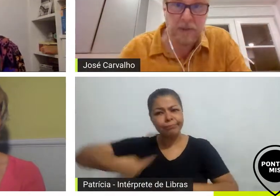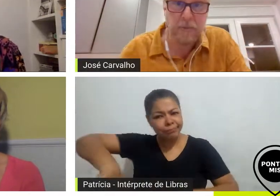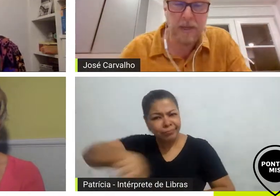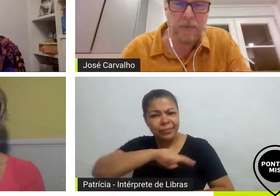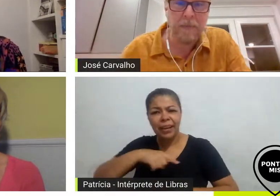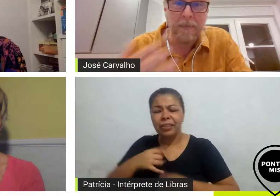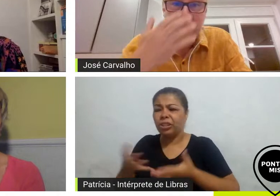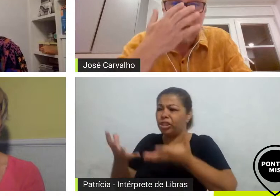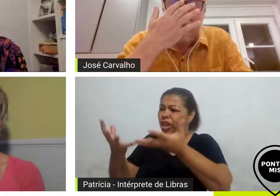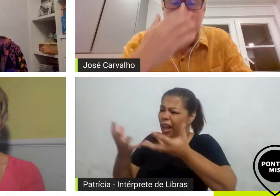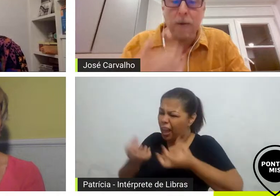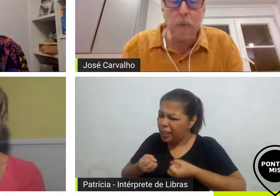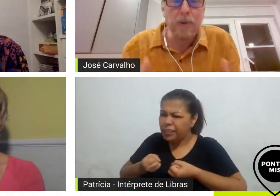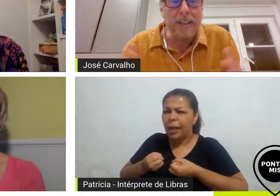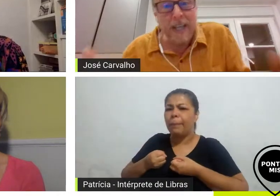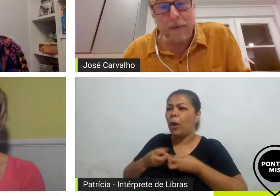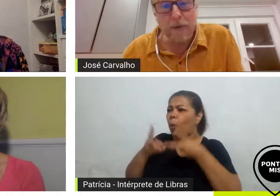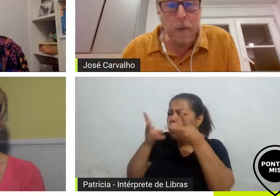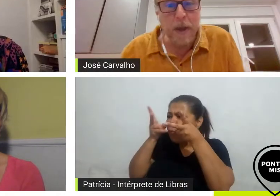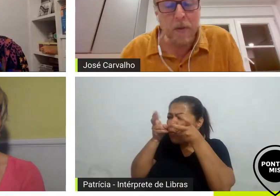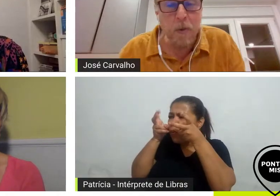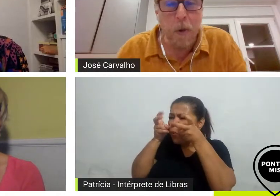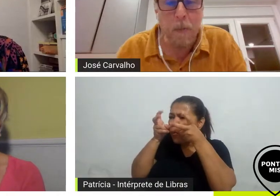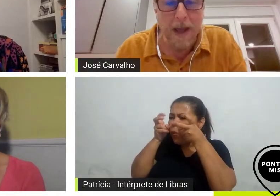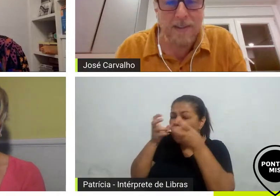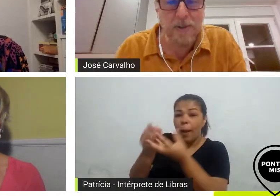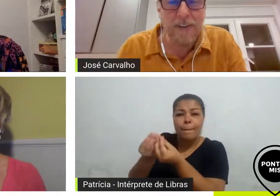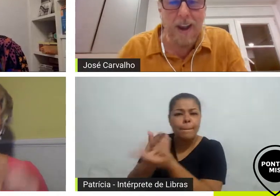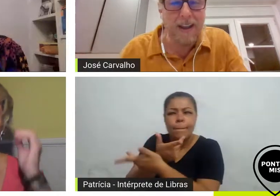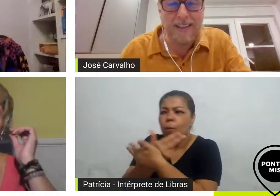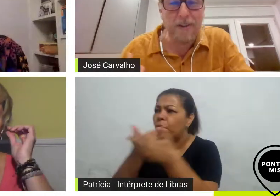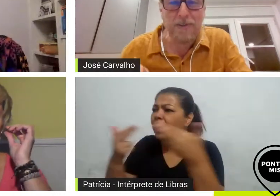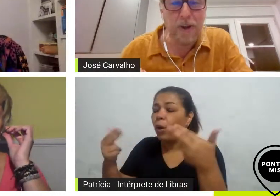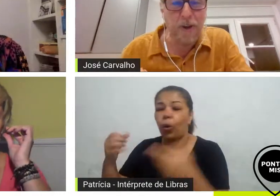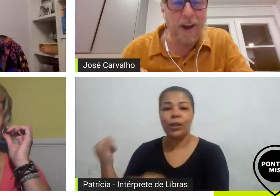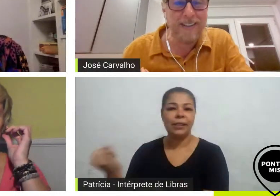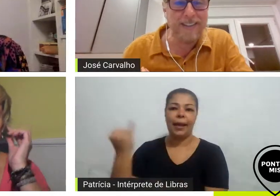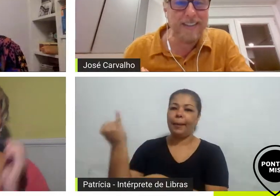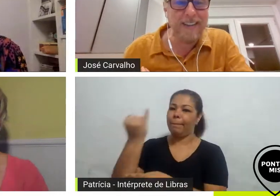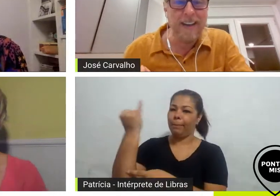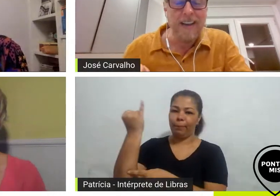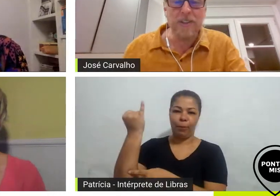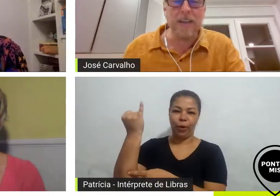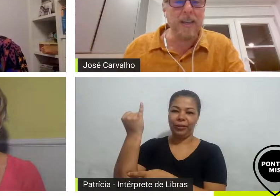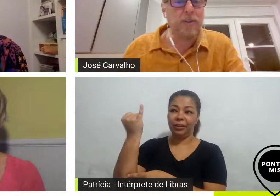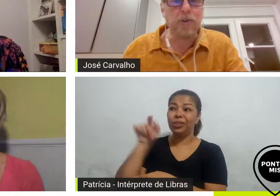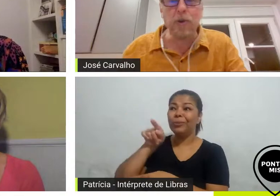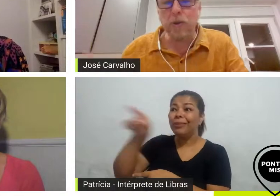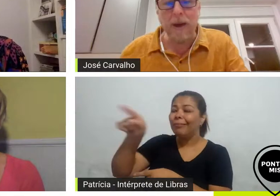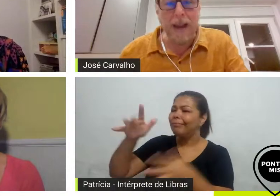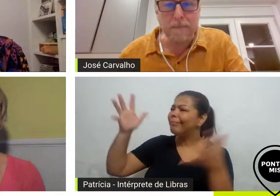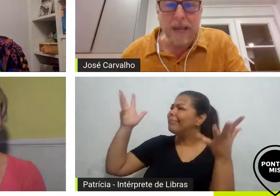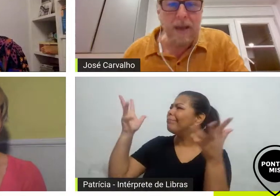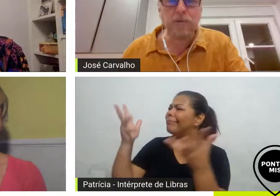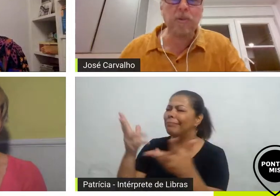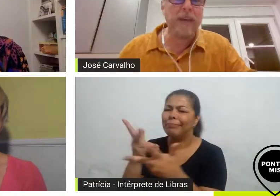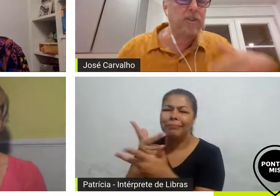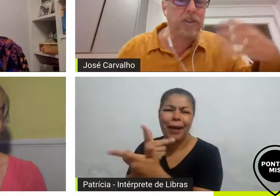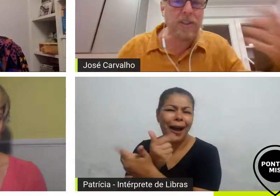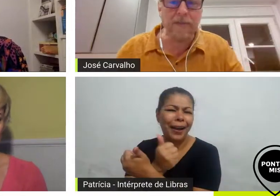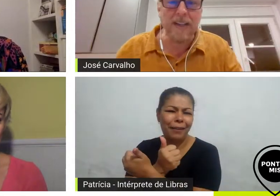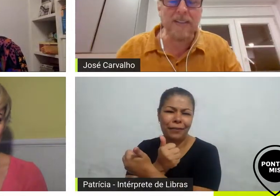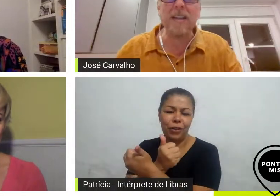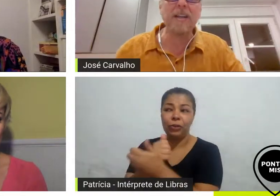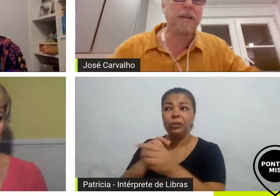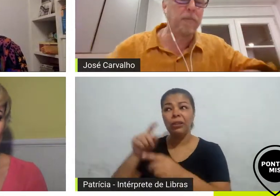que eram incríveis mesmo e o mundo inteiro ficou meio com um complexo de vira-lata não só nós de que tudo era menos do